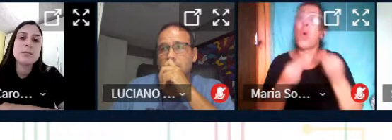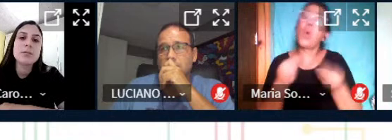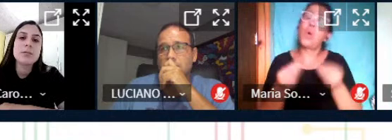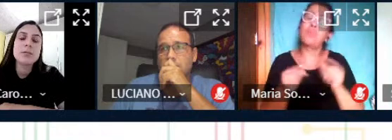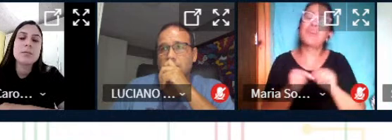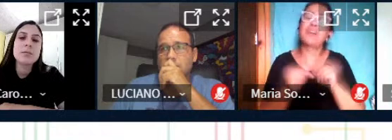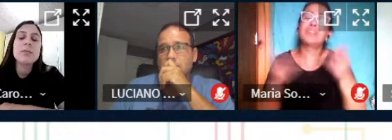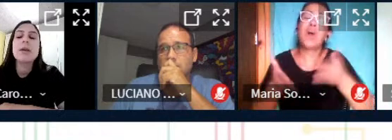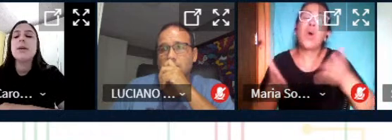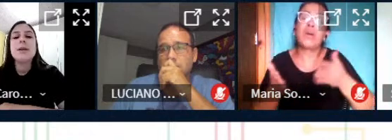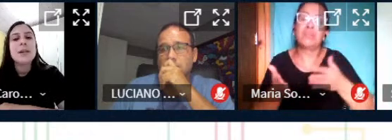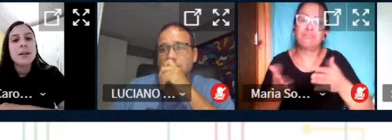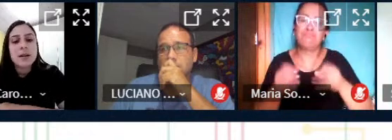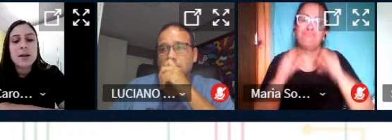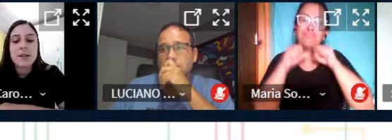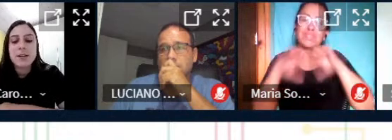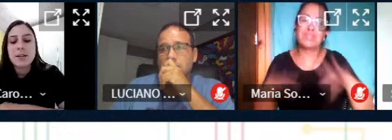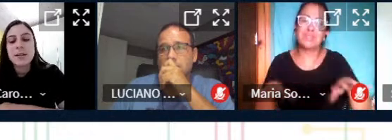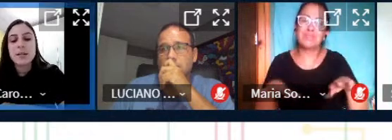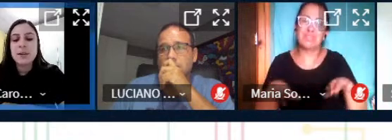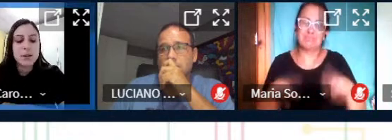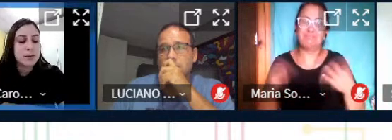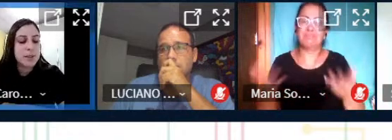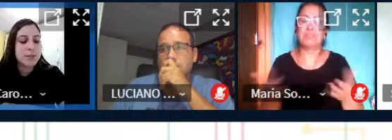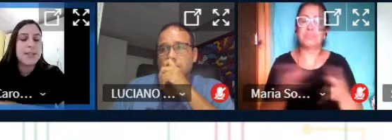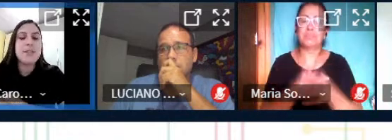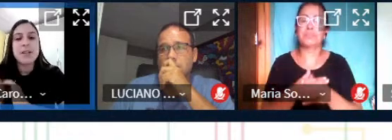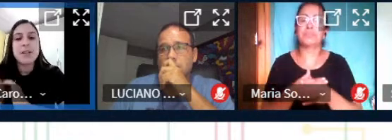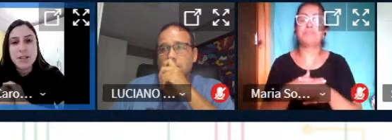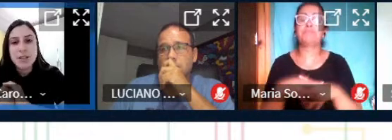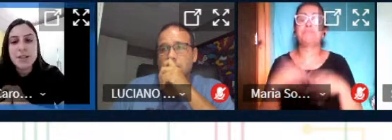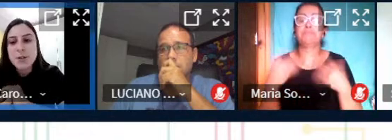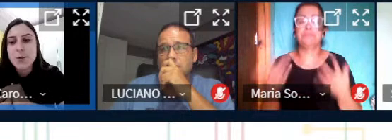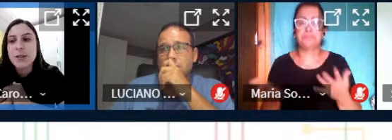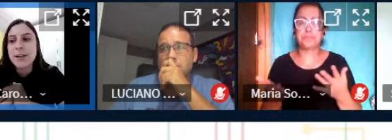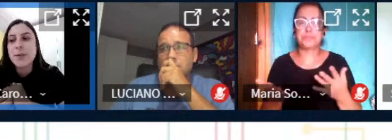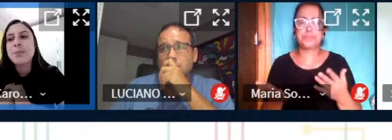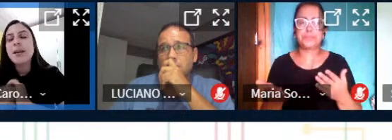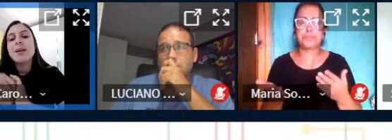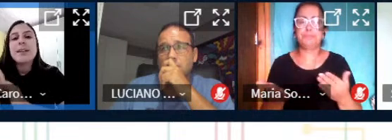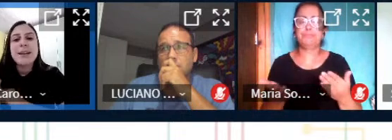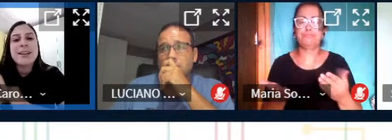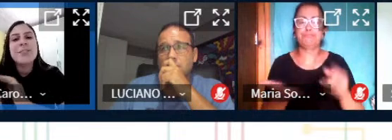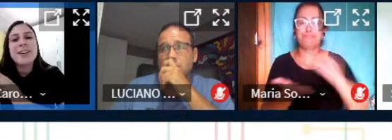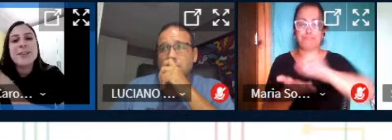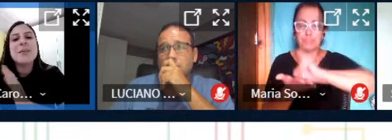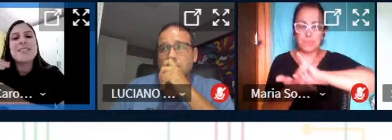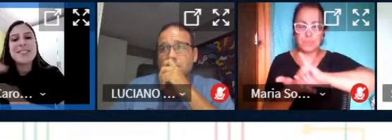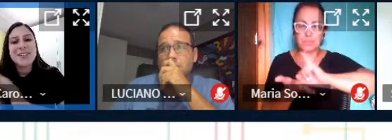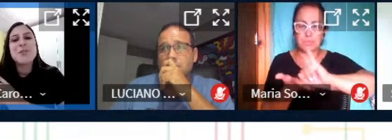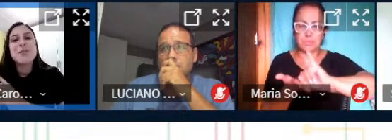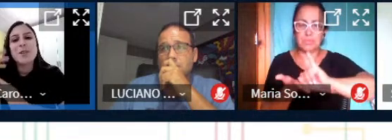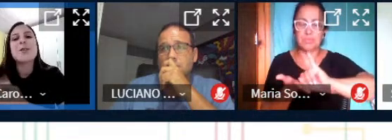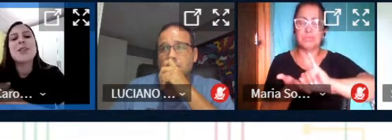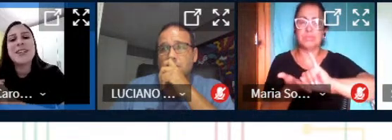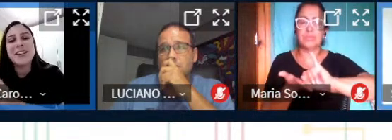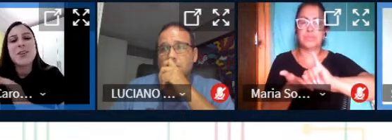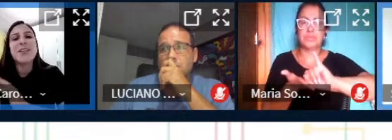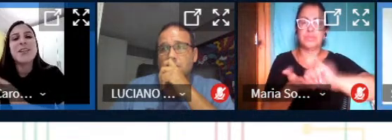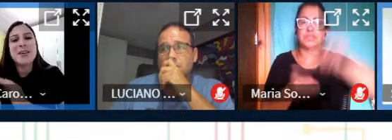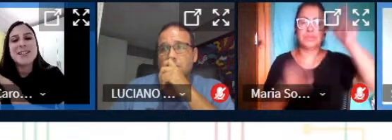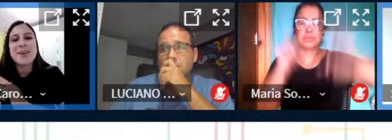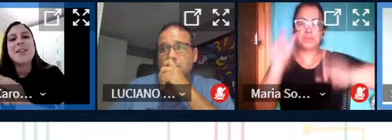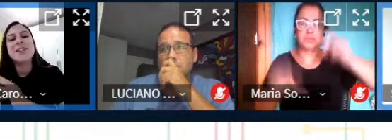atualmente como é que está acontecendo então desde que a gente iniciou né quem estava ali ministrando os nossos